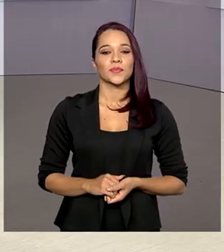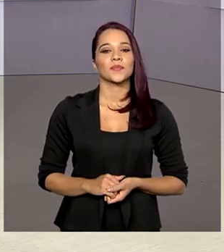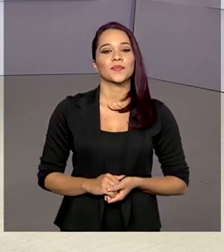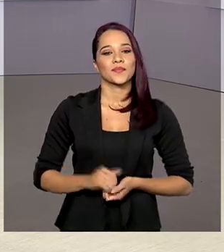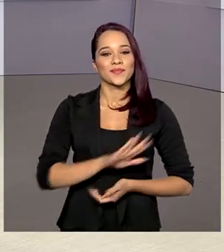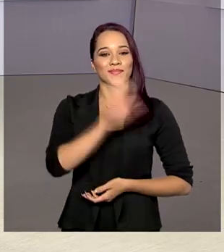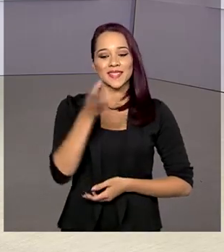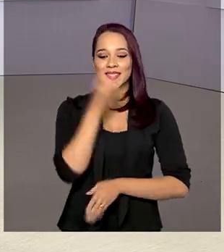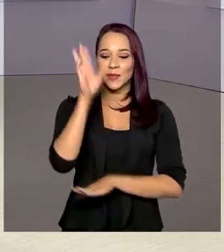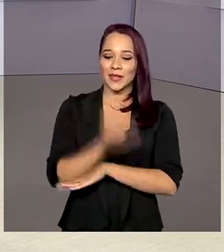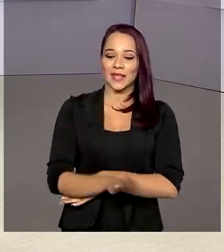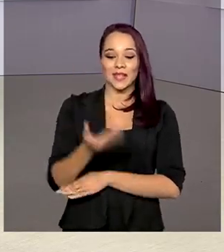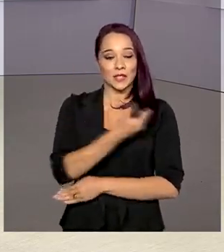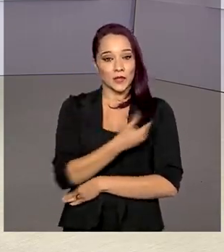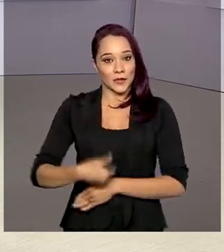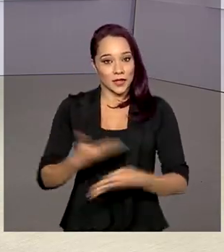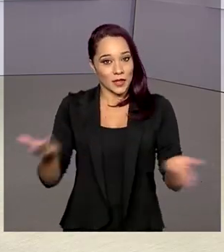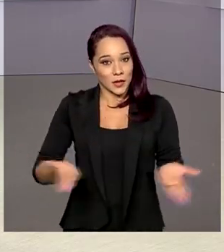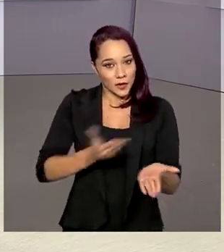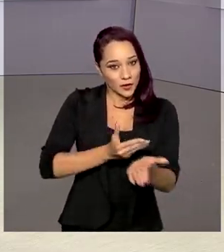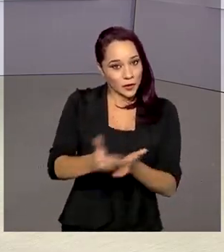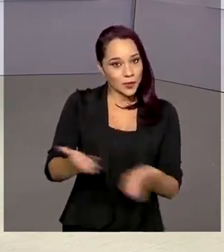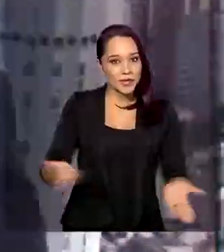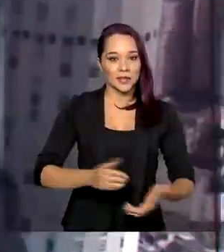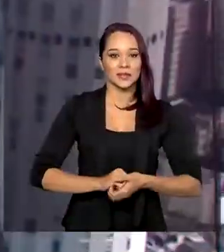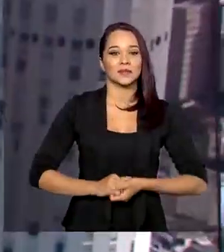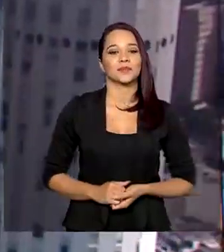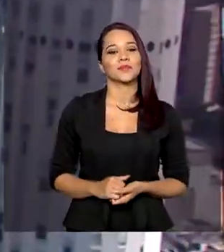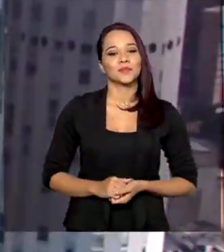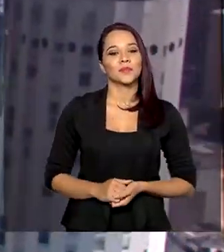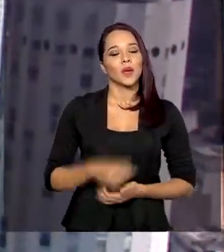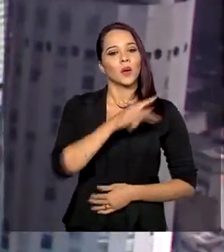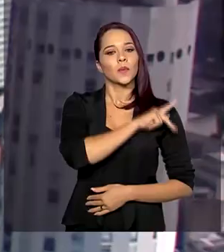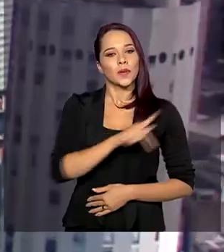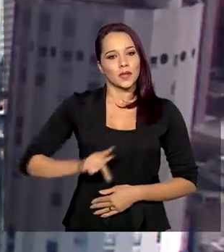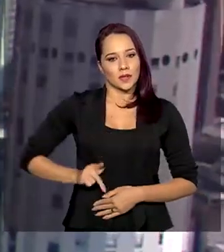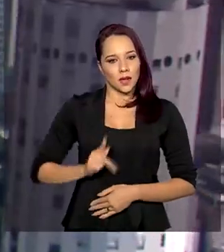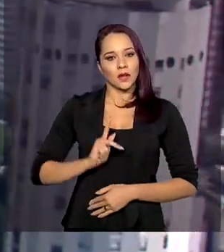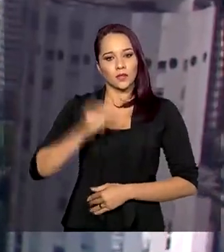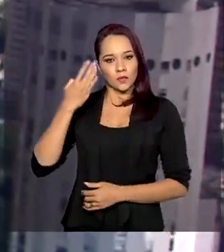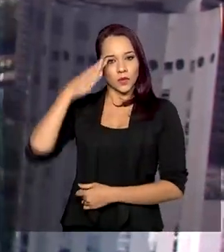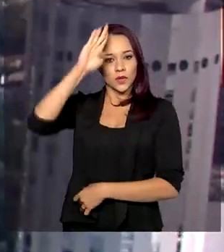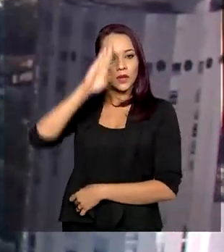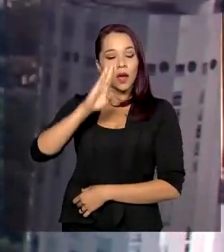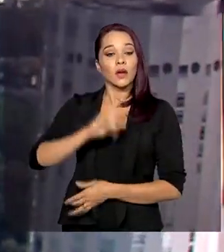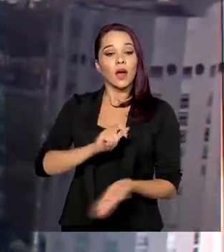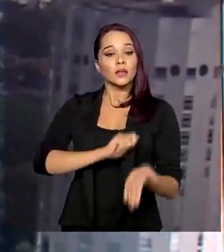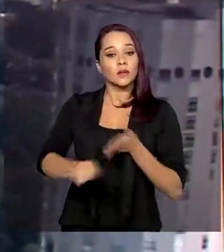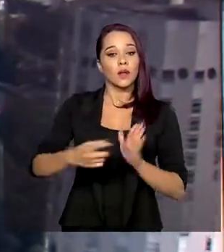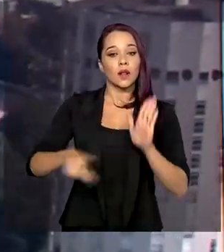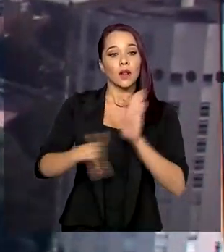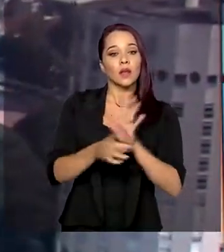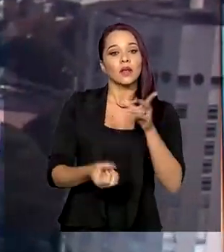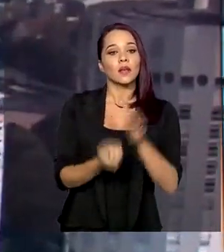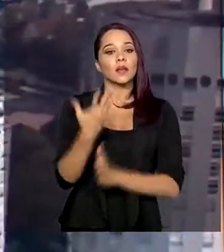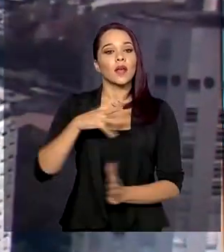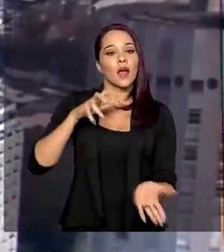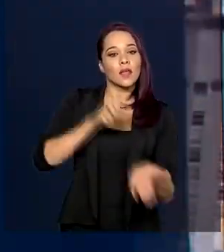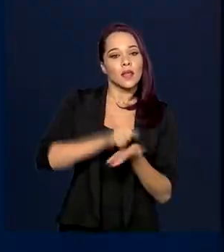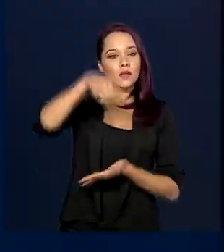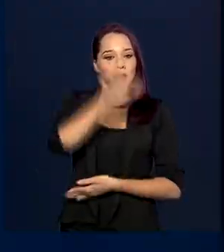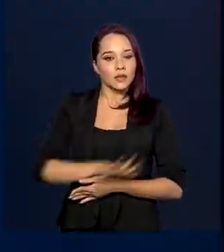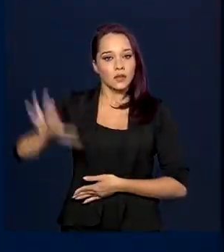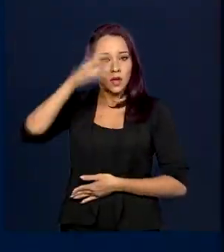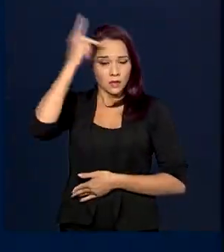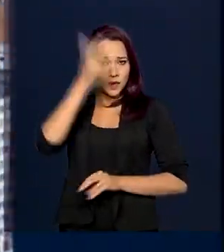Olá, boa tarde. O governo agora está de volta. O presidente Jair Bolsonaro sancionou a lei que cria o Cadastro Nacional